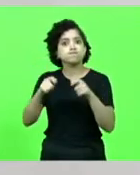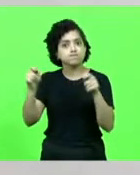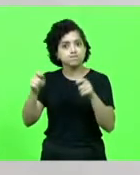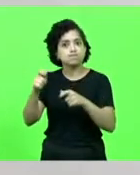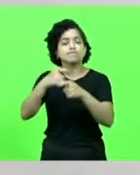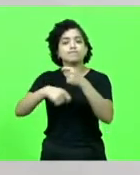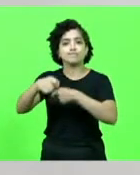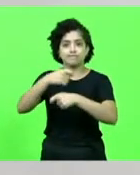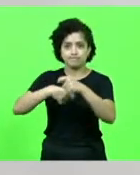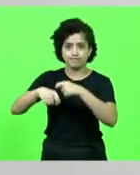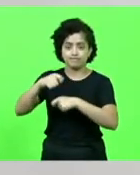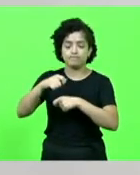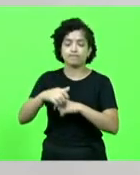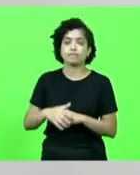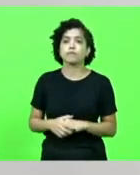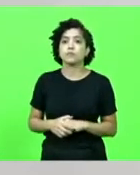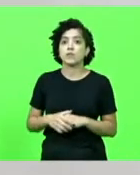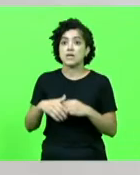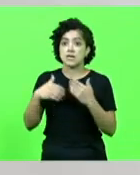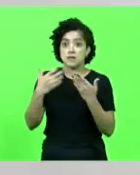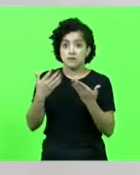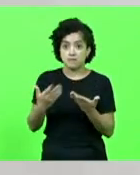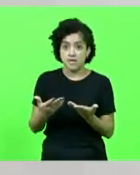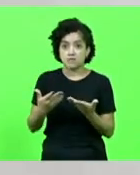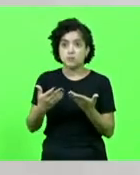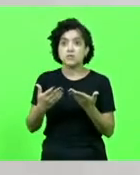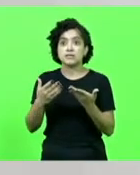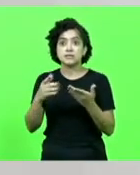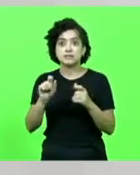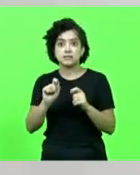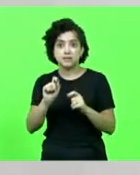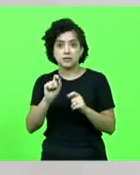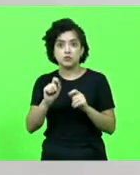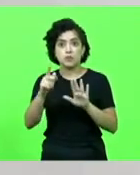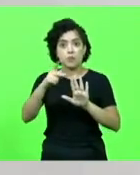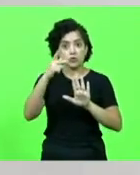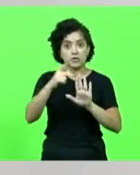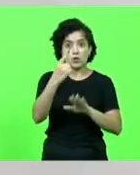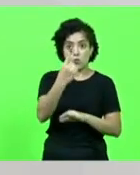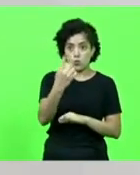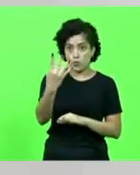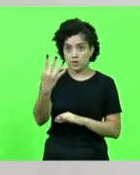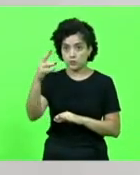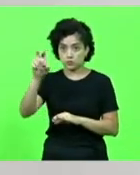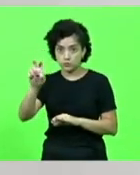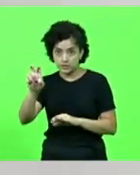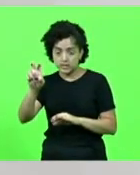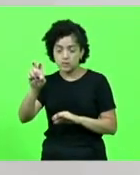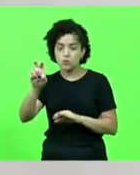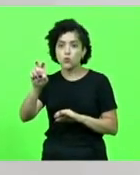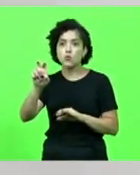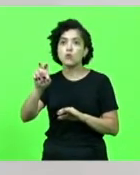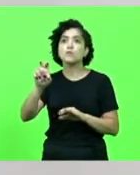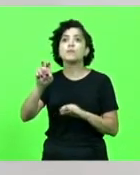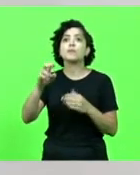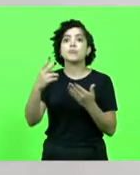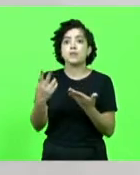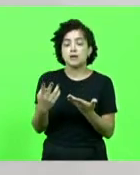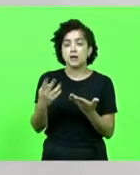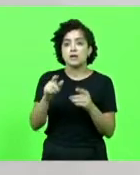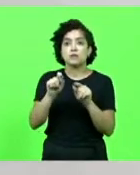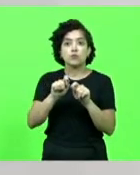da atividade. Mesmo estando classificado pela portaria 145 do Ibama, de 29 de outubro de 88, como